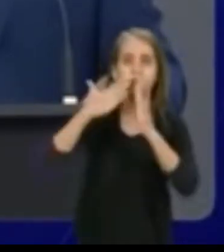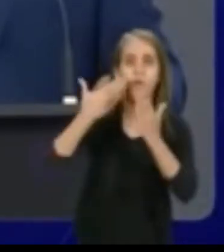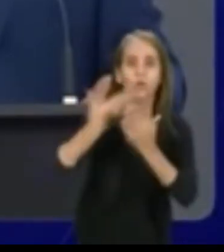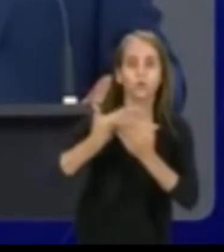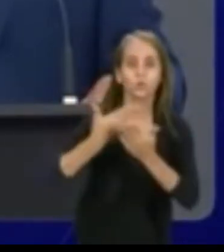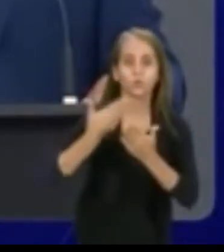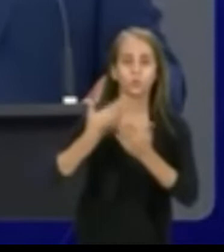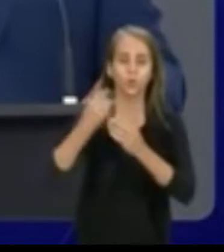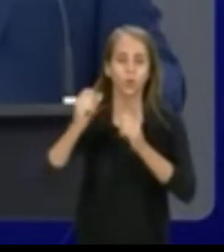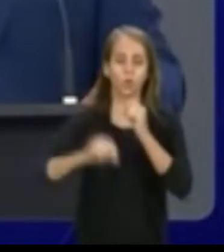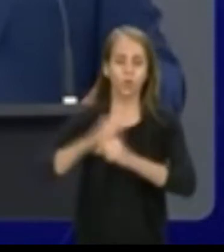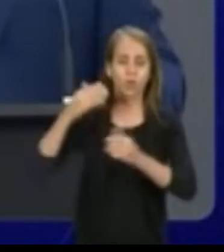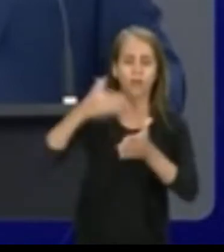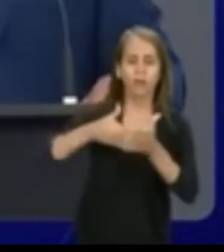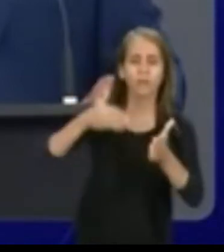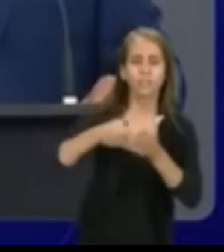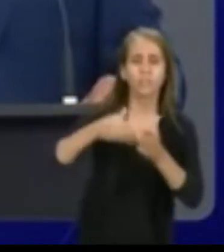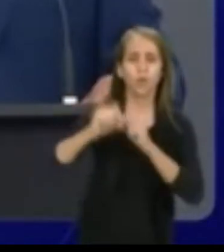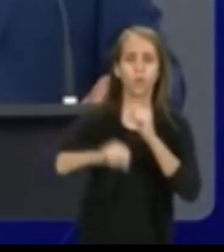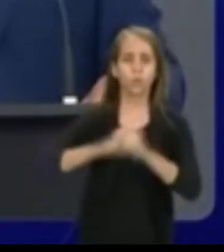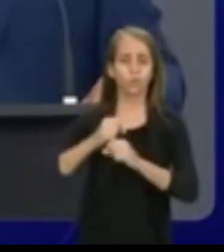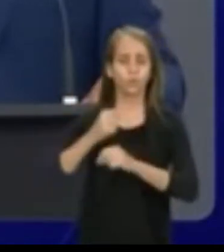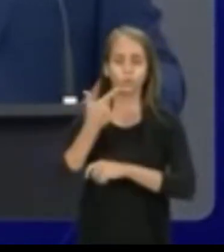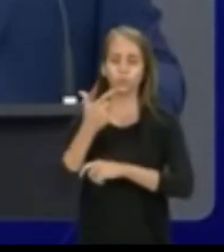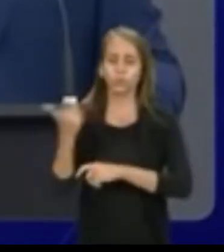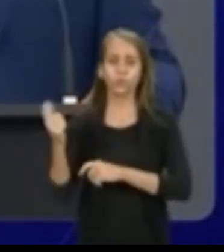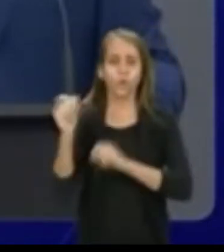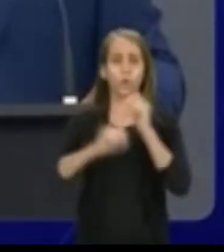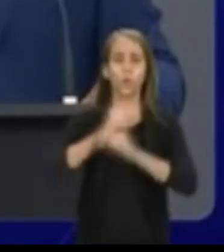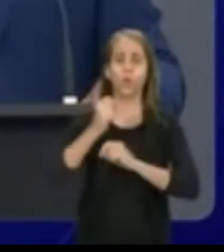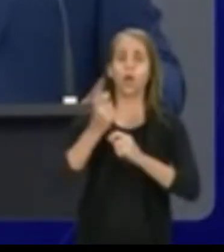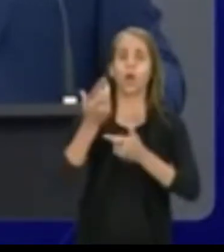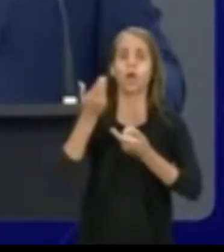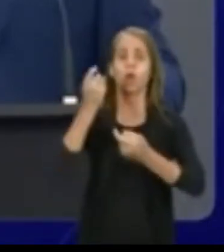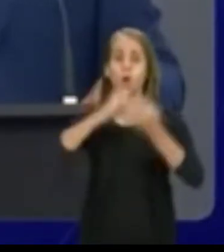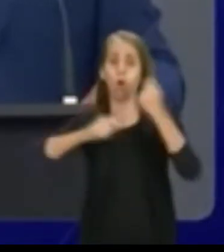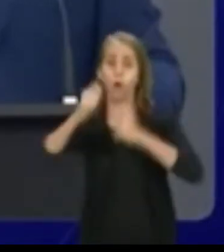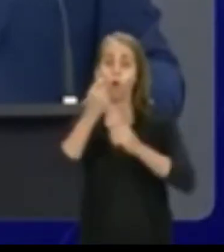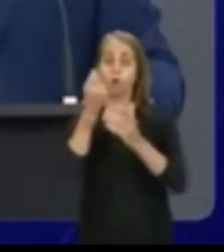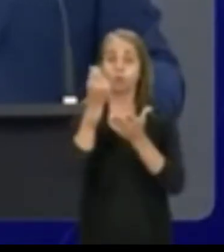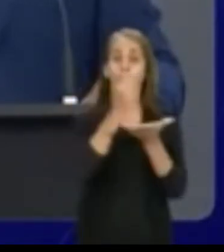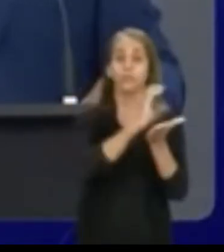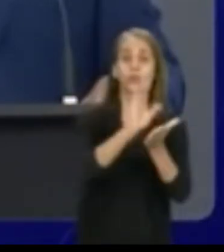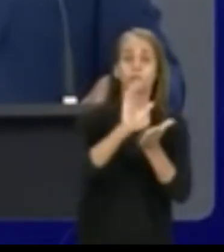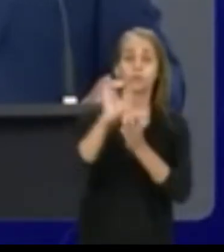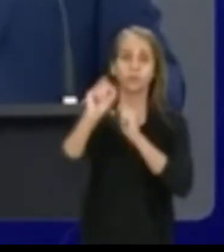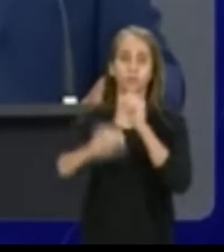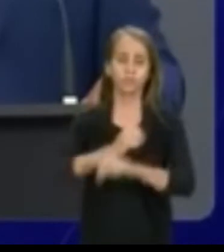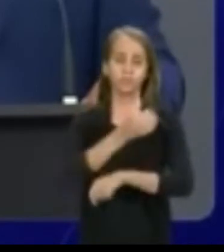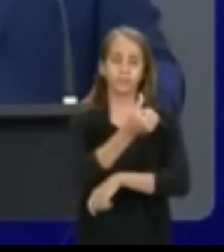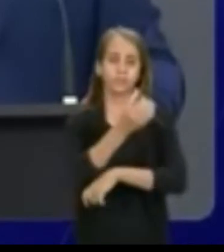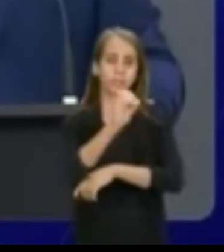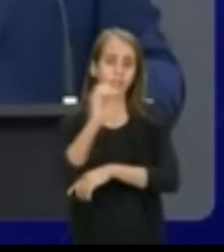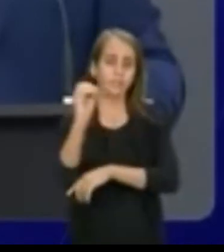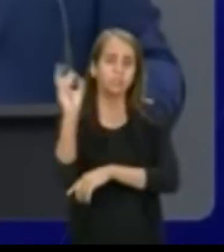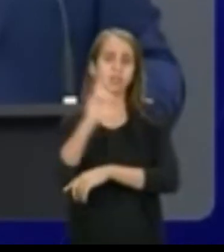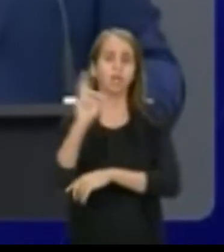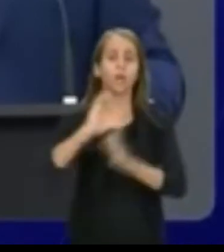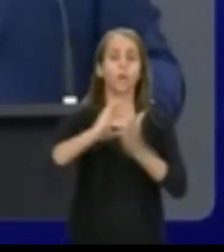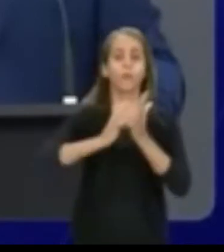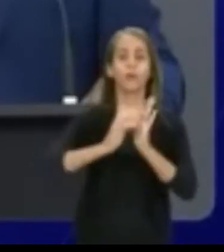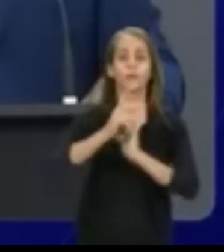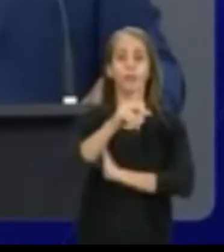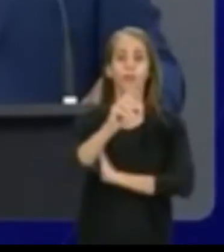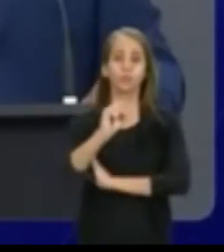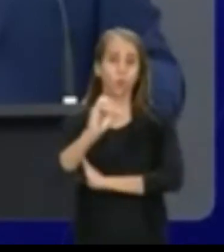um auxílio que não tem orçamento para o próximo governo, um auxílio que termina no final desse ano e que só é de R$ 600,00 graças ao PSOL, que junto